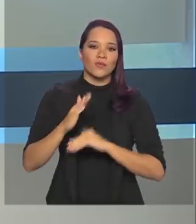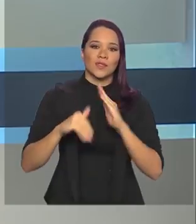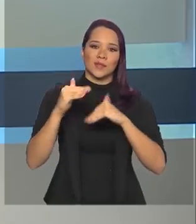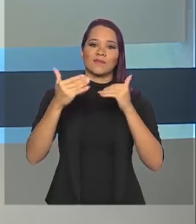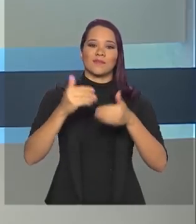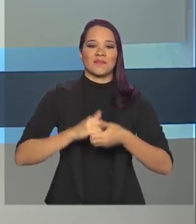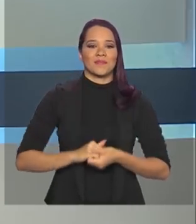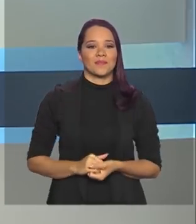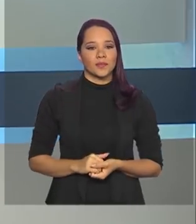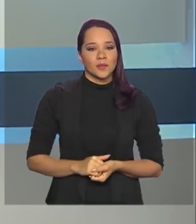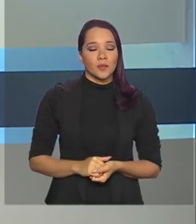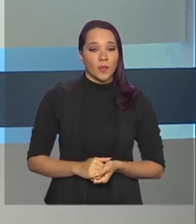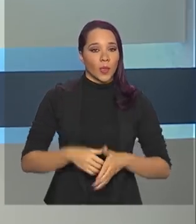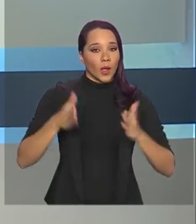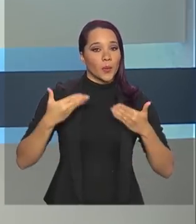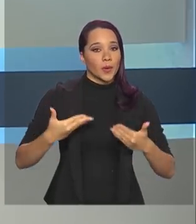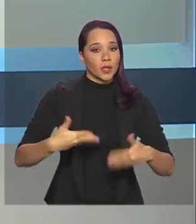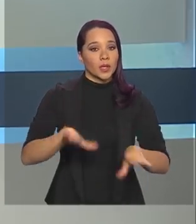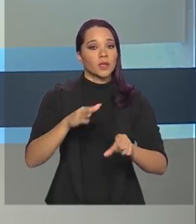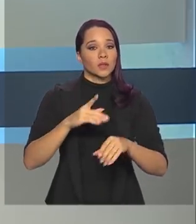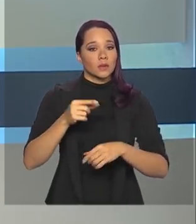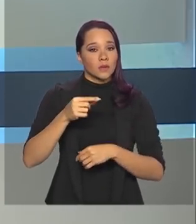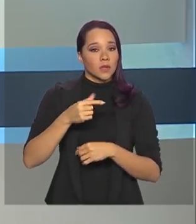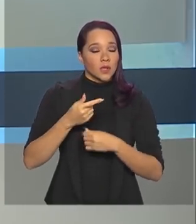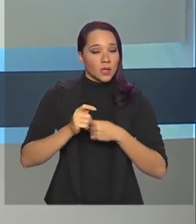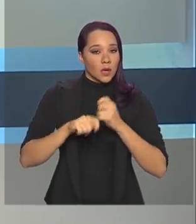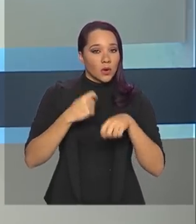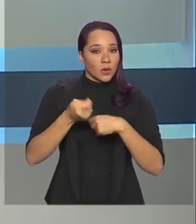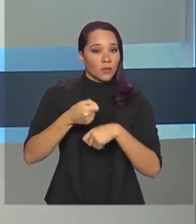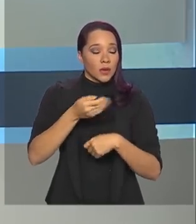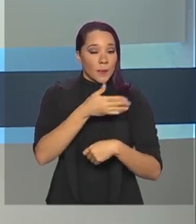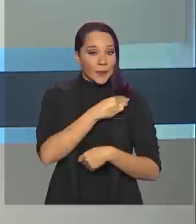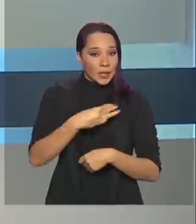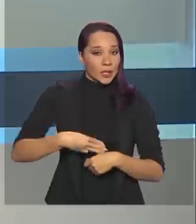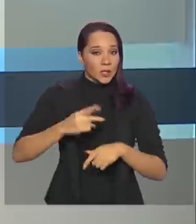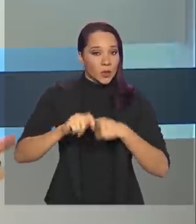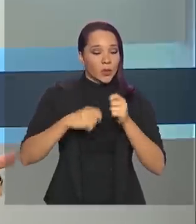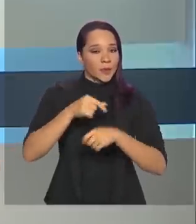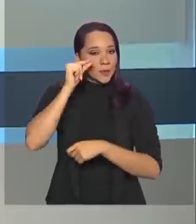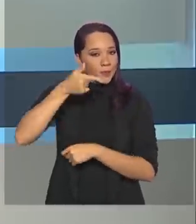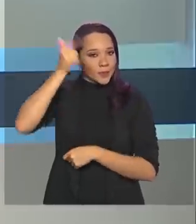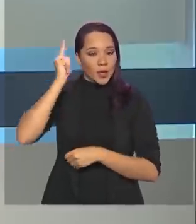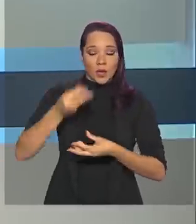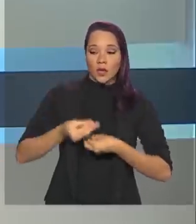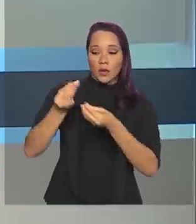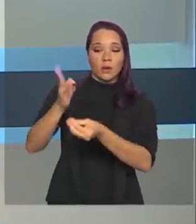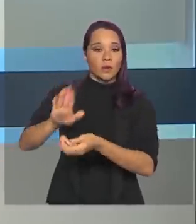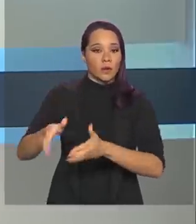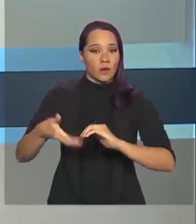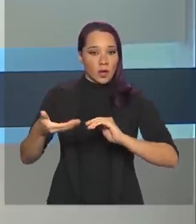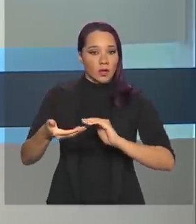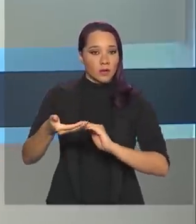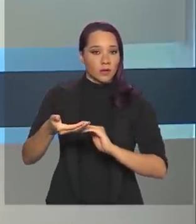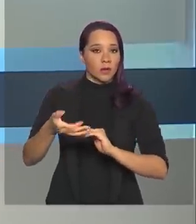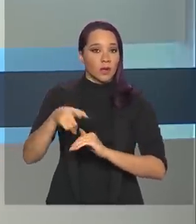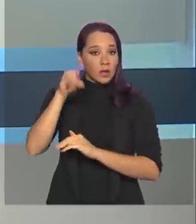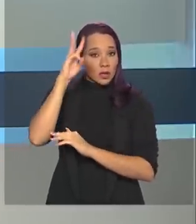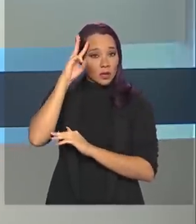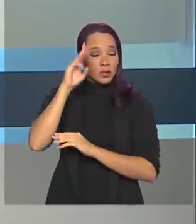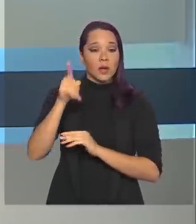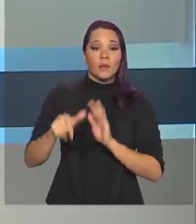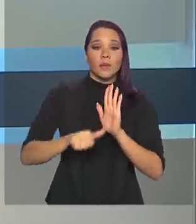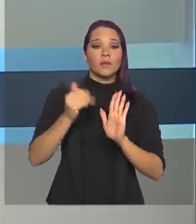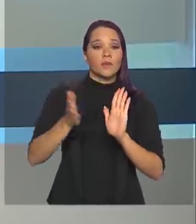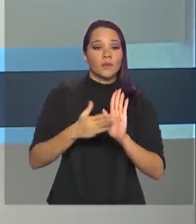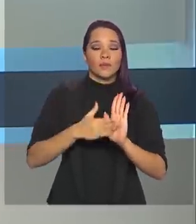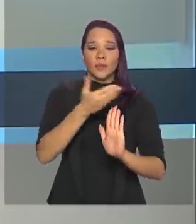O ministro da Economia, Paulo Guedes, entregou ao Congresso Nacional, nesta terça-feira, a primeira proposta do